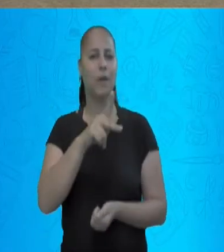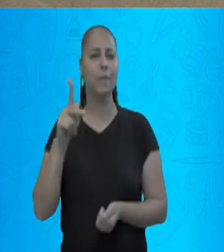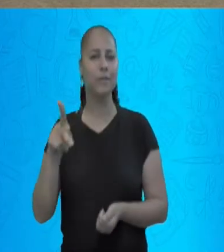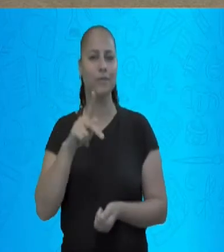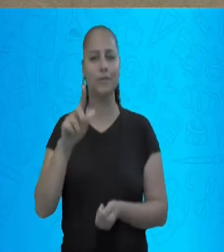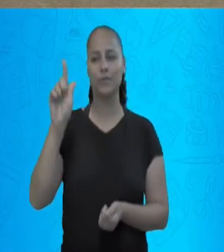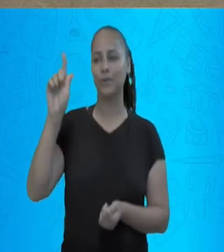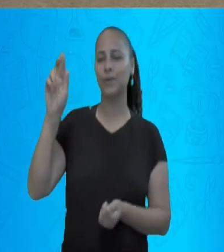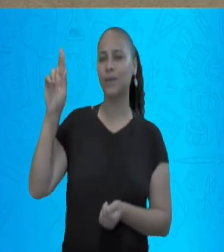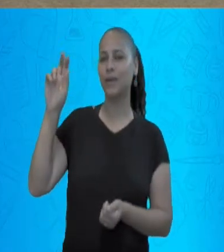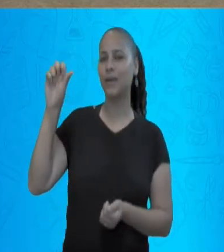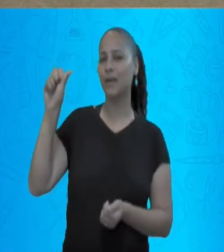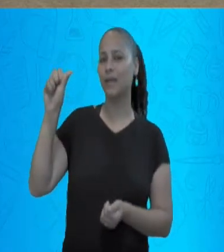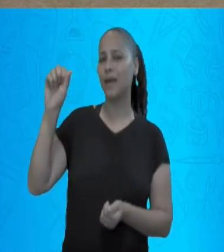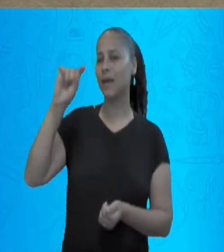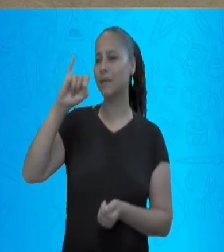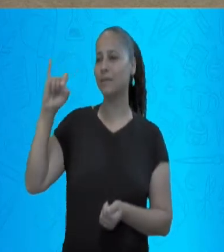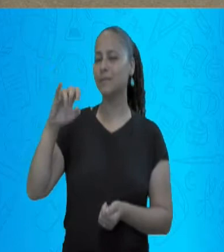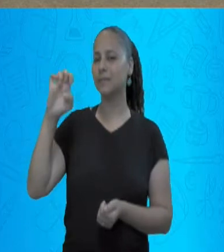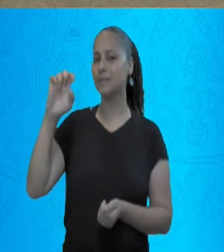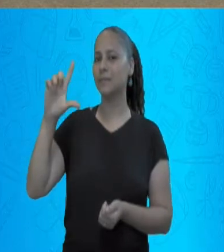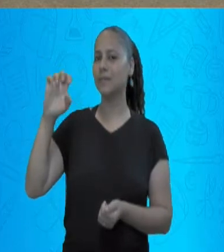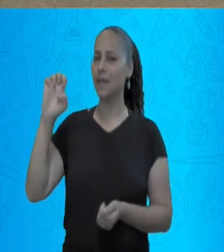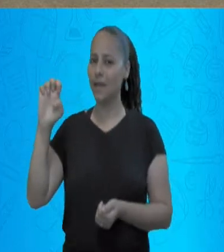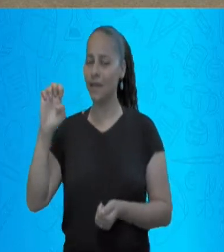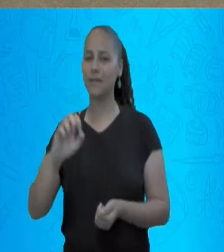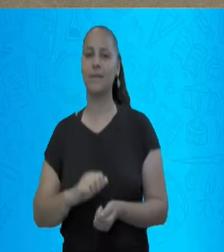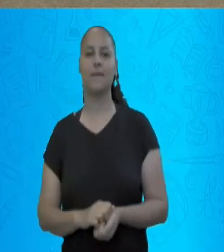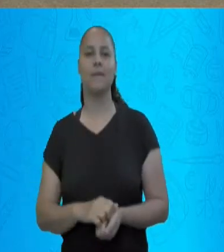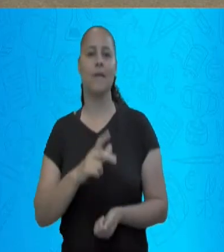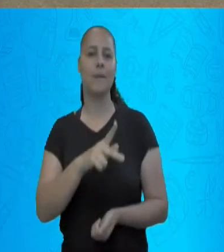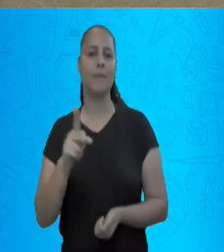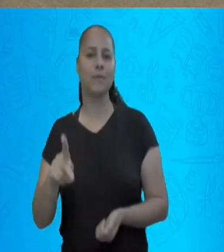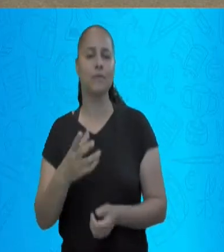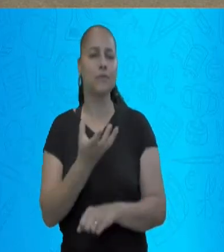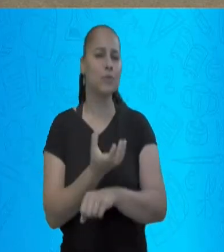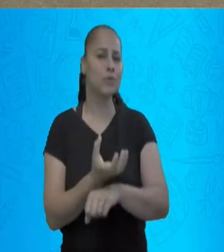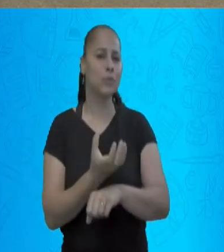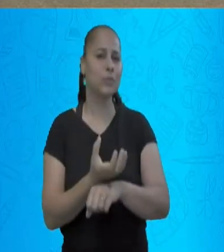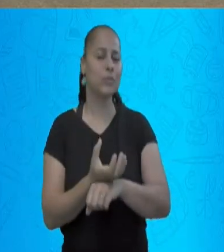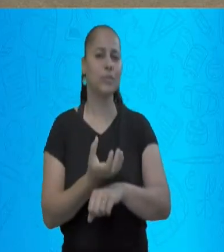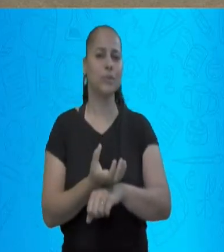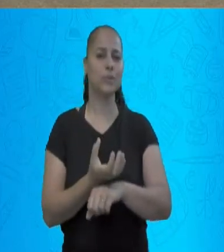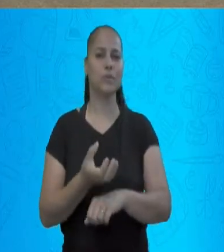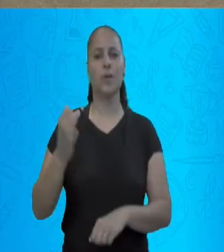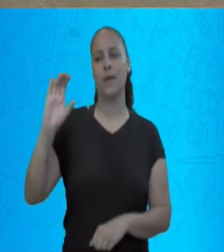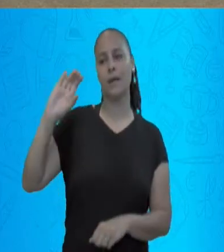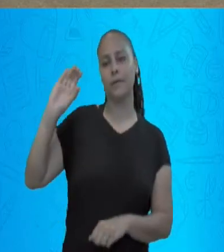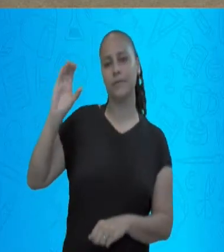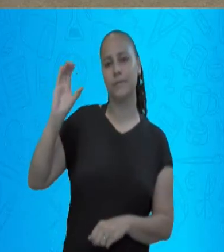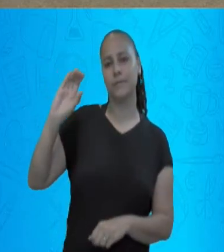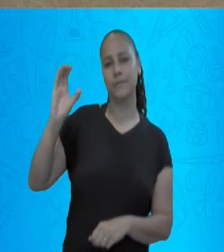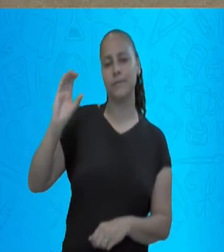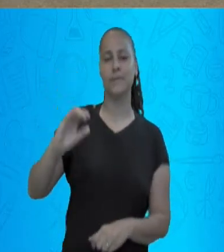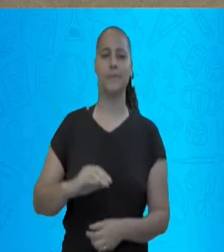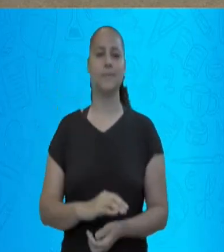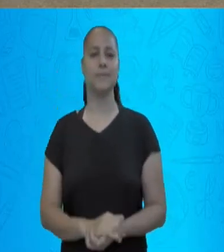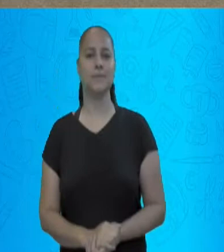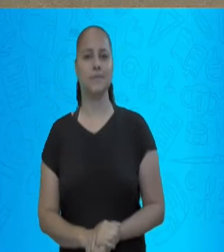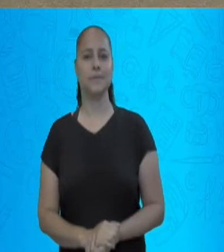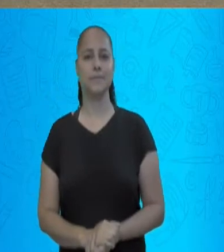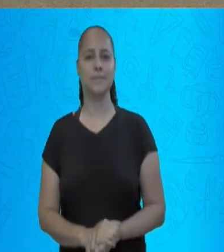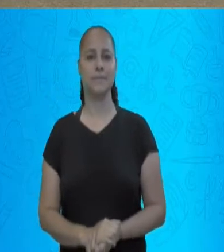professora Graziele Félix, podem me chamar de Grazi. Estarei trabalhando com o componente curricular de